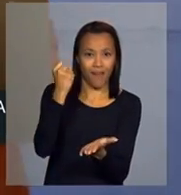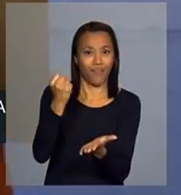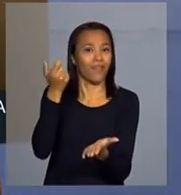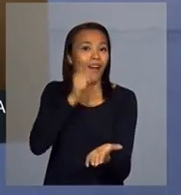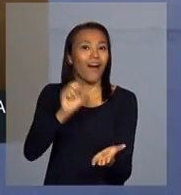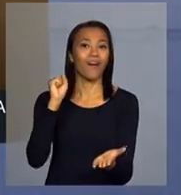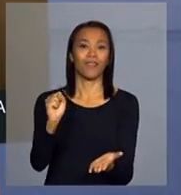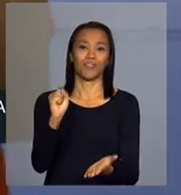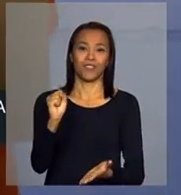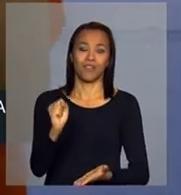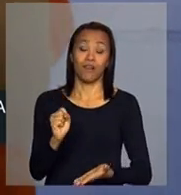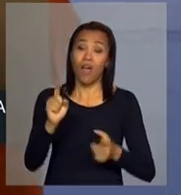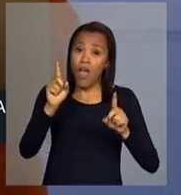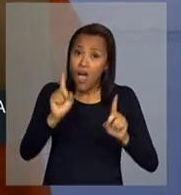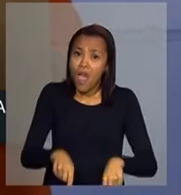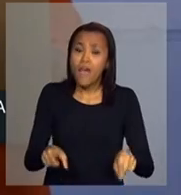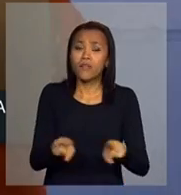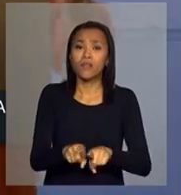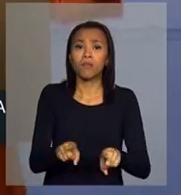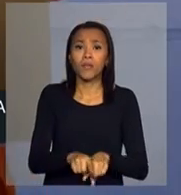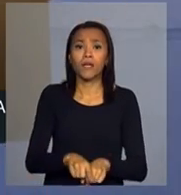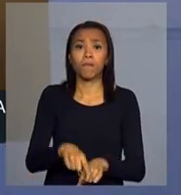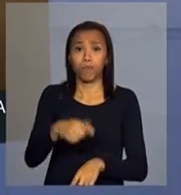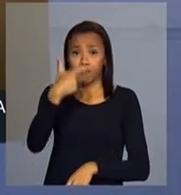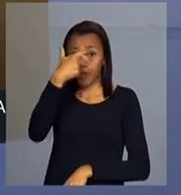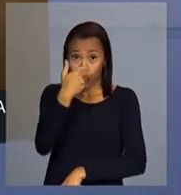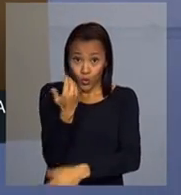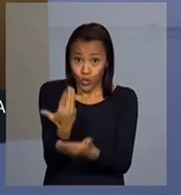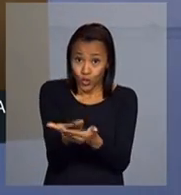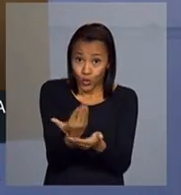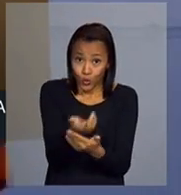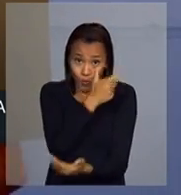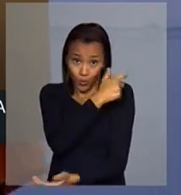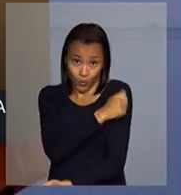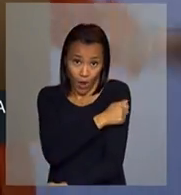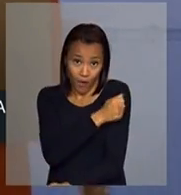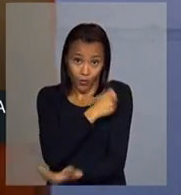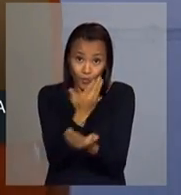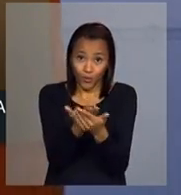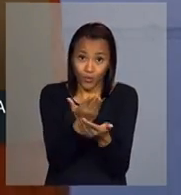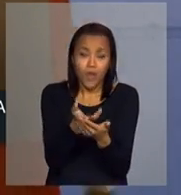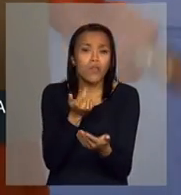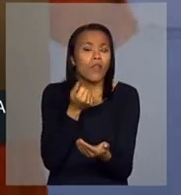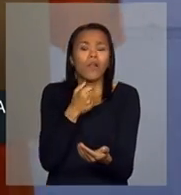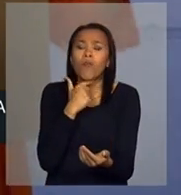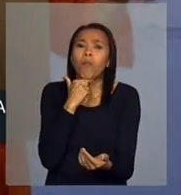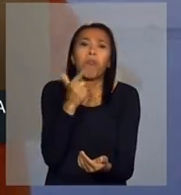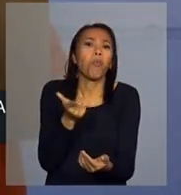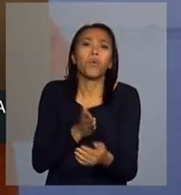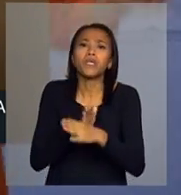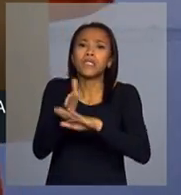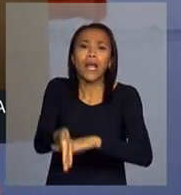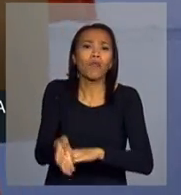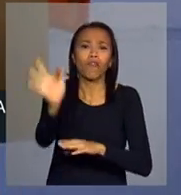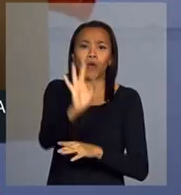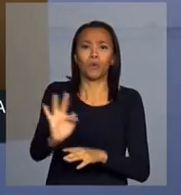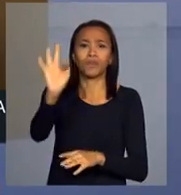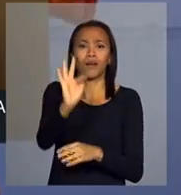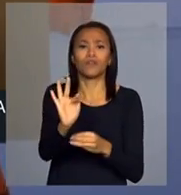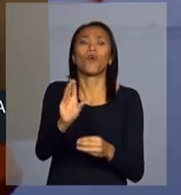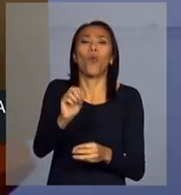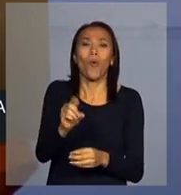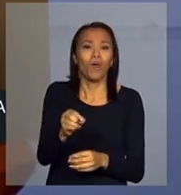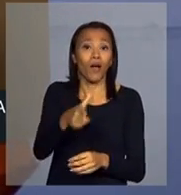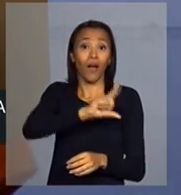do estudante que jamais poderia entrar numa escola privada e agora